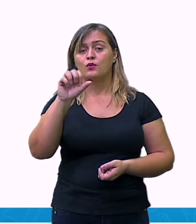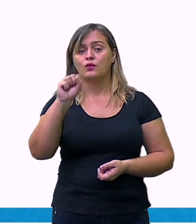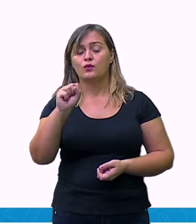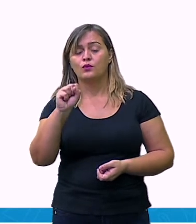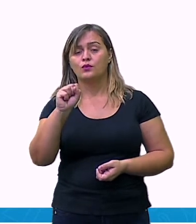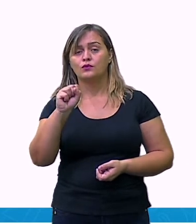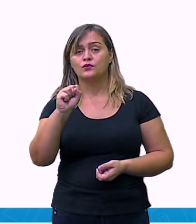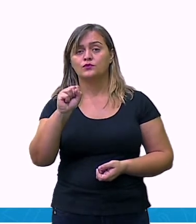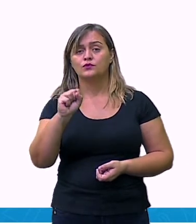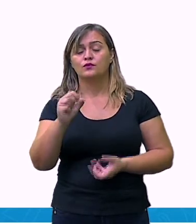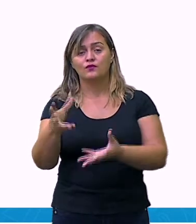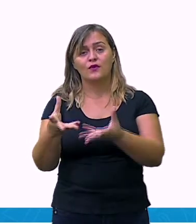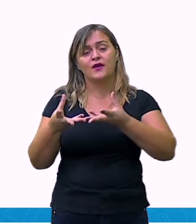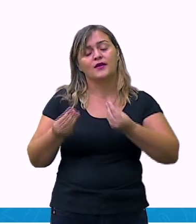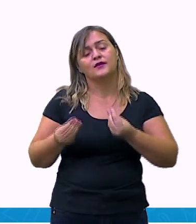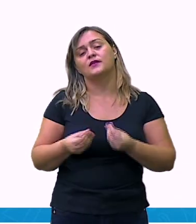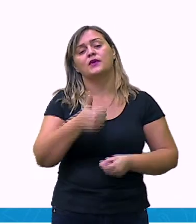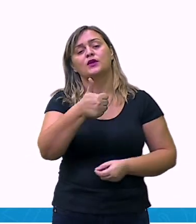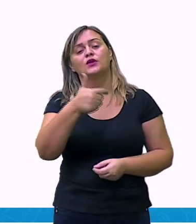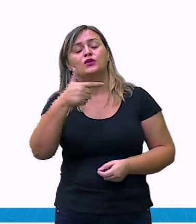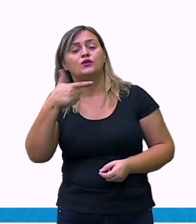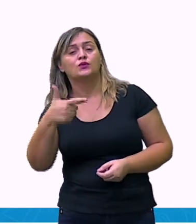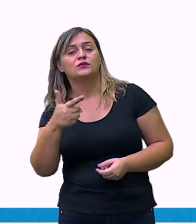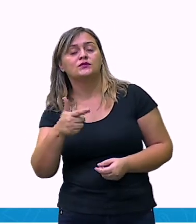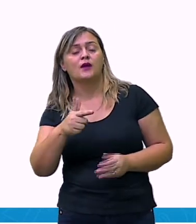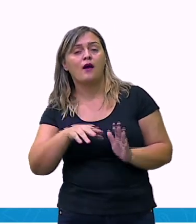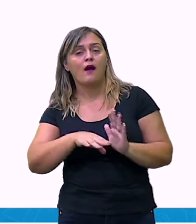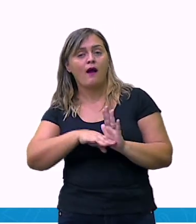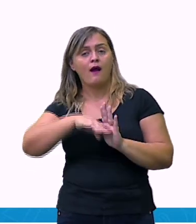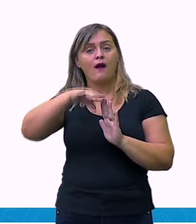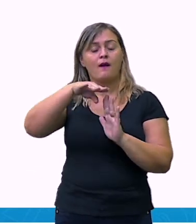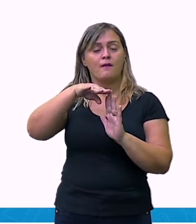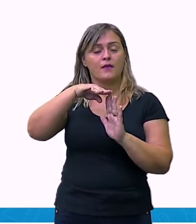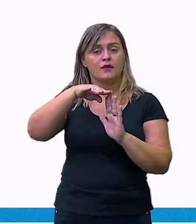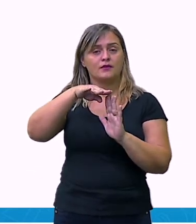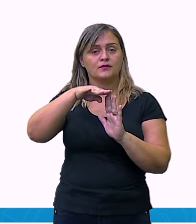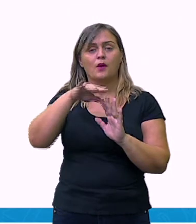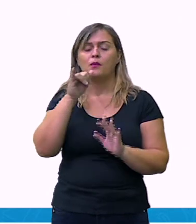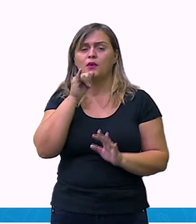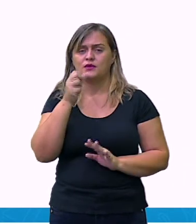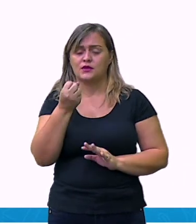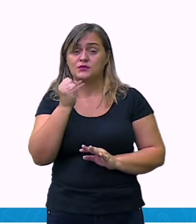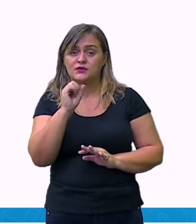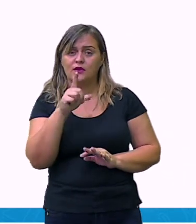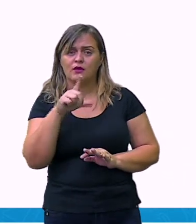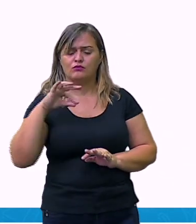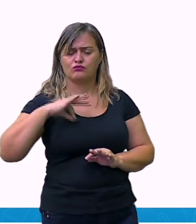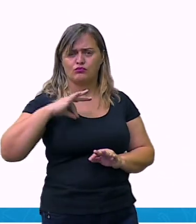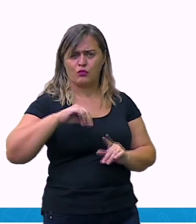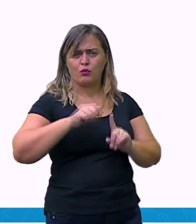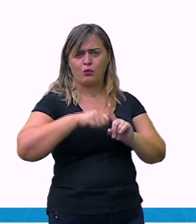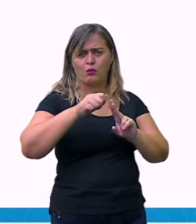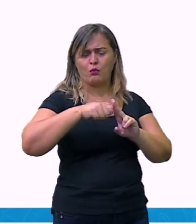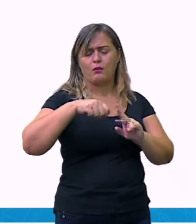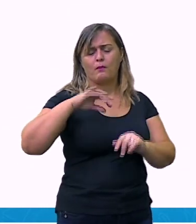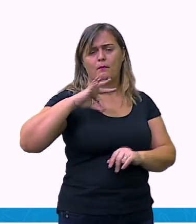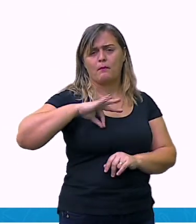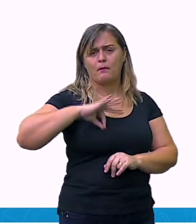mais. Vamos imaginar que ele receba só duzentos reais por mês. E aí, quanto a mais tem que vir?